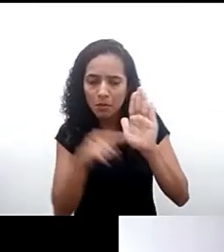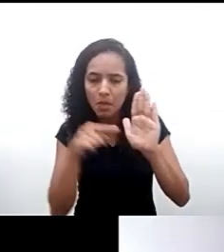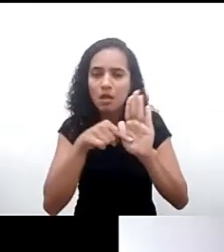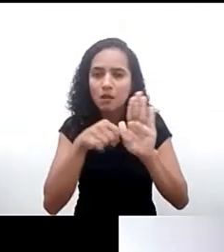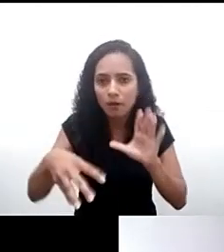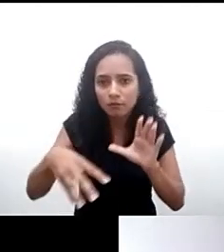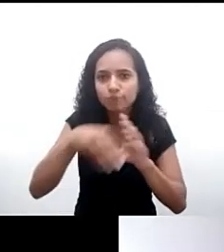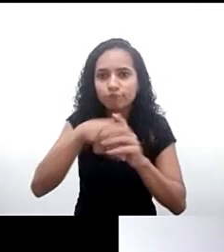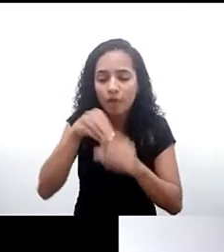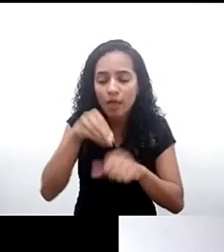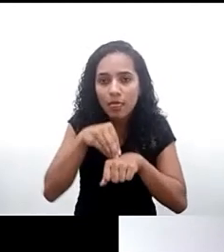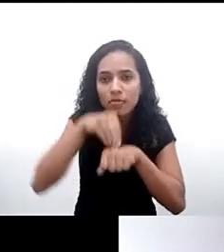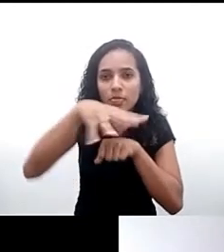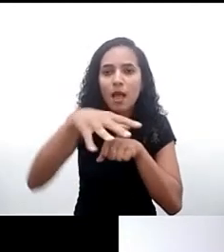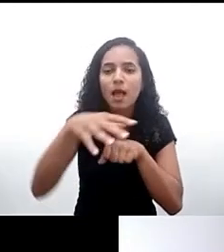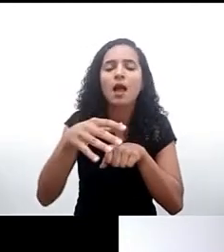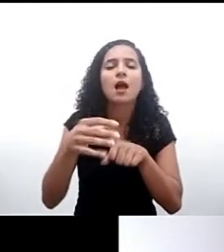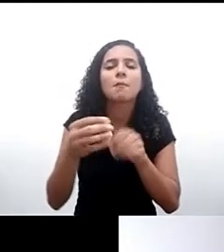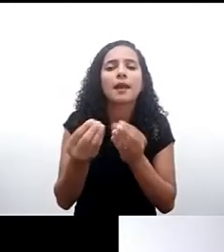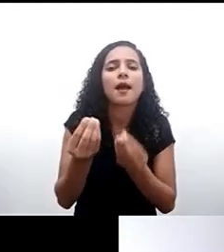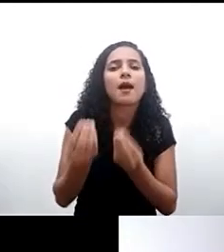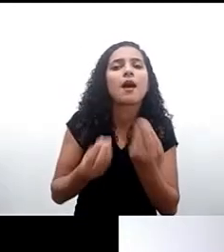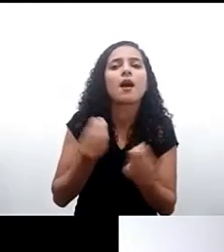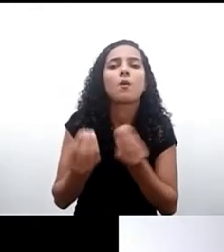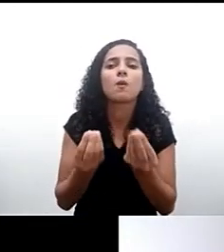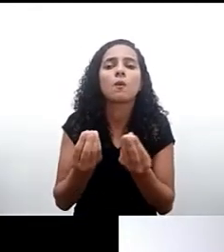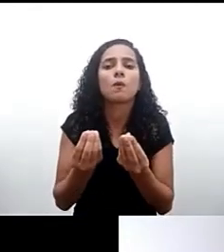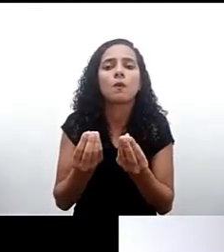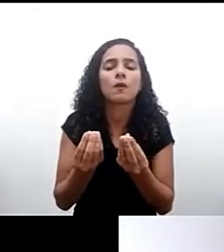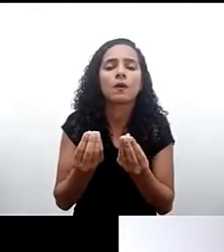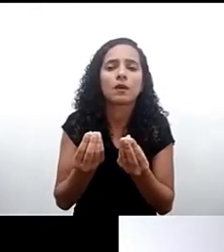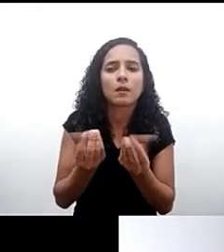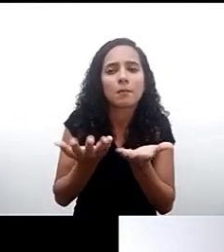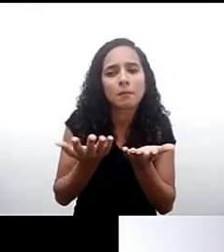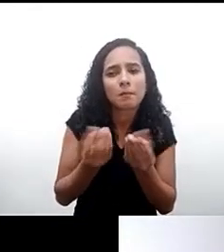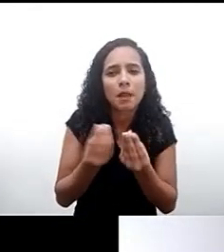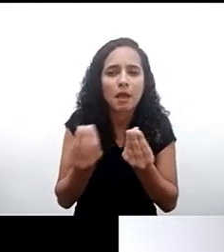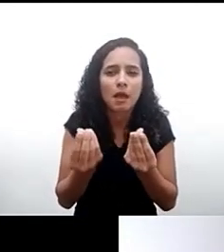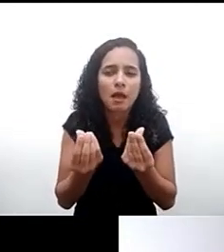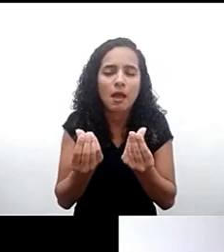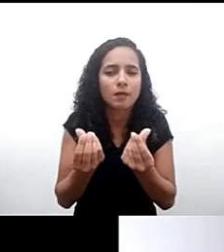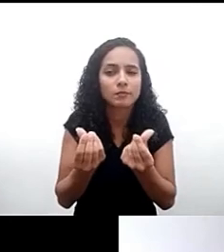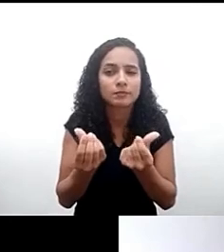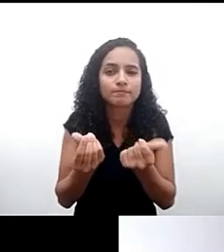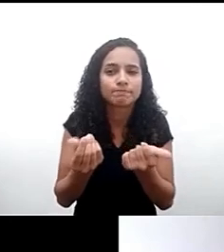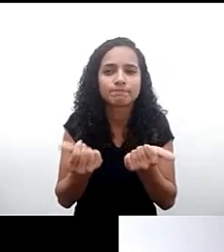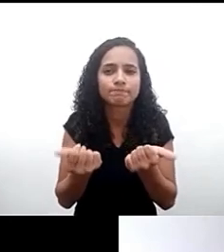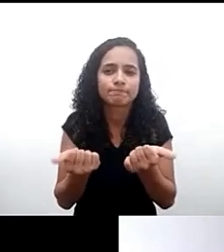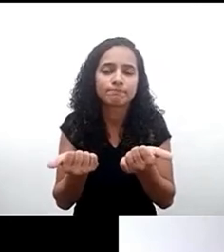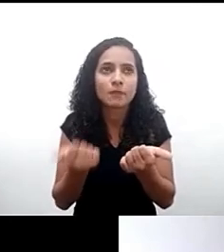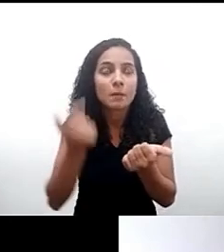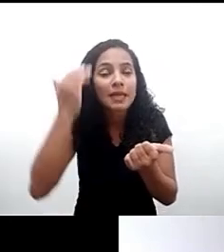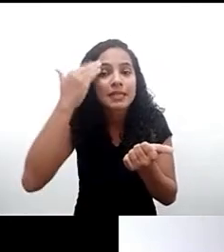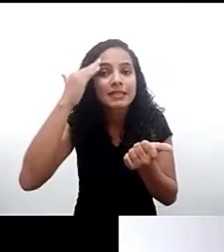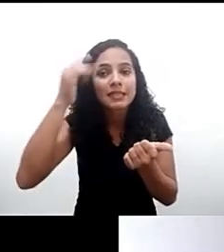equilibrar isso conforme a pergunta feita pelo Pedro incorpora a noção de interesse